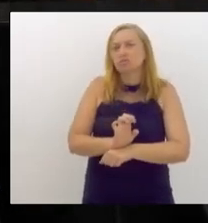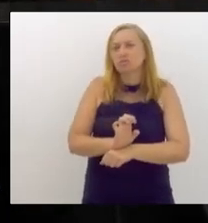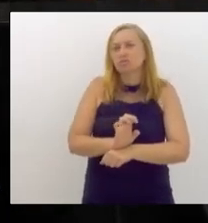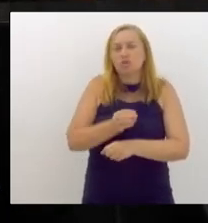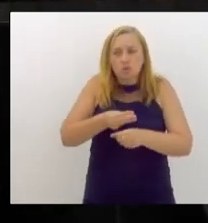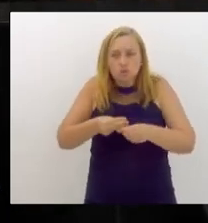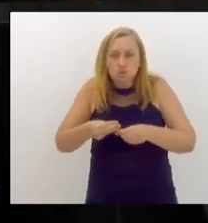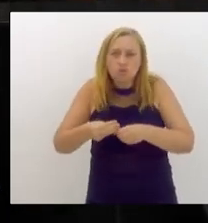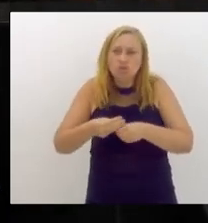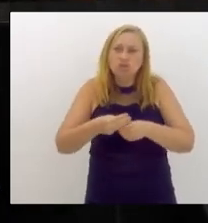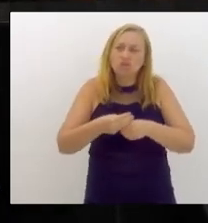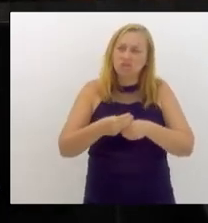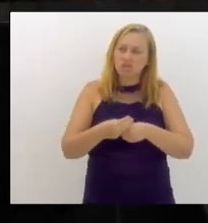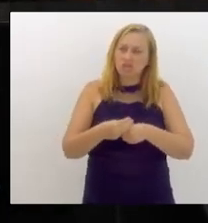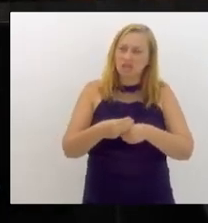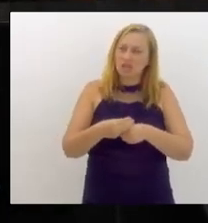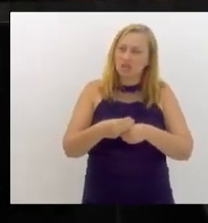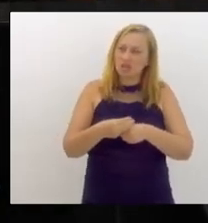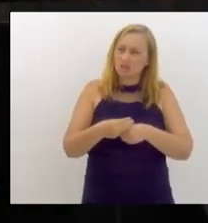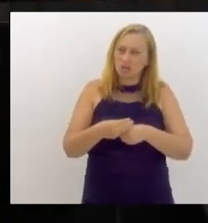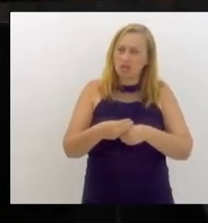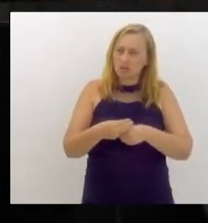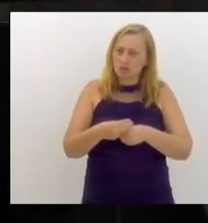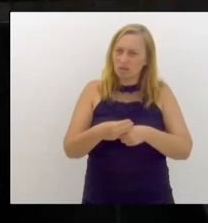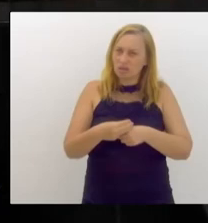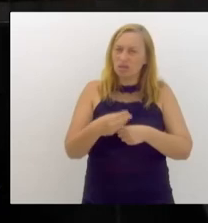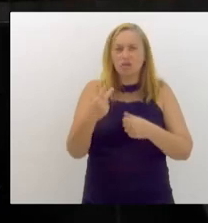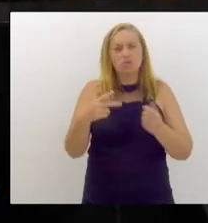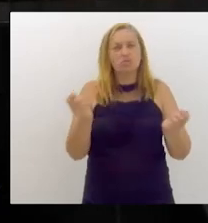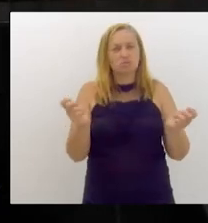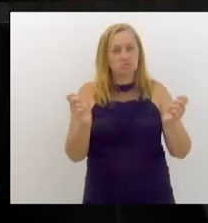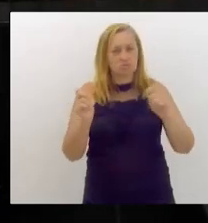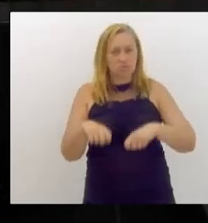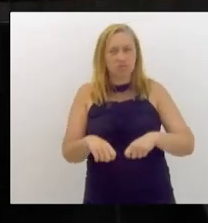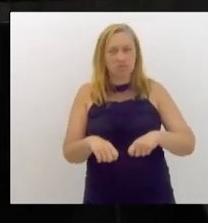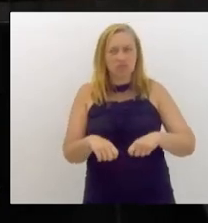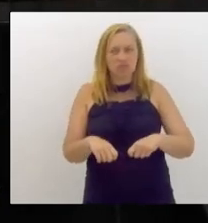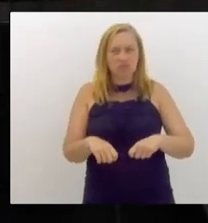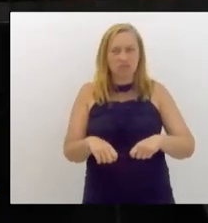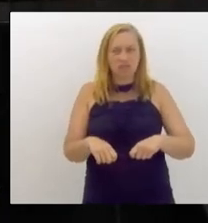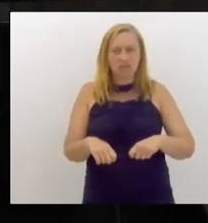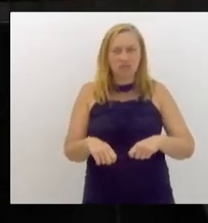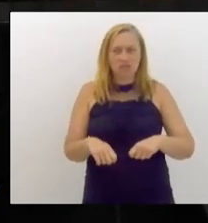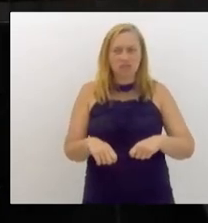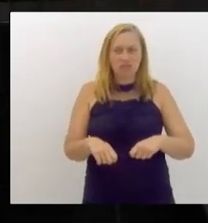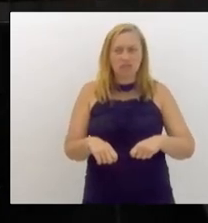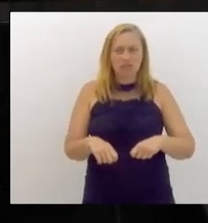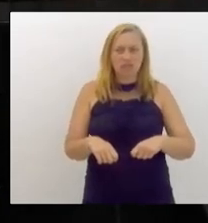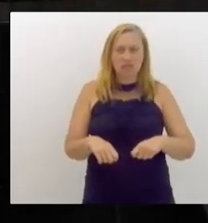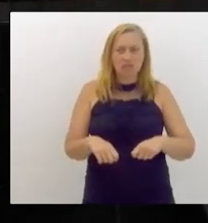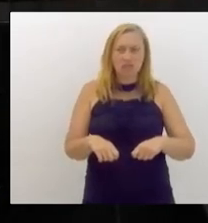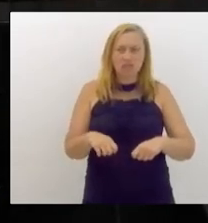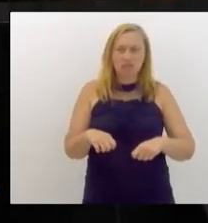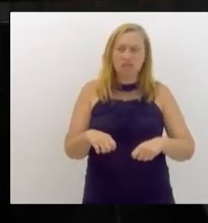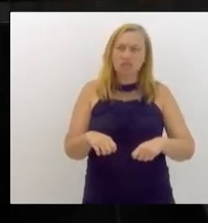os municípios, em função da sua capacidade, e subsidiasse